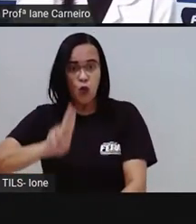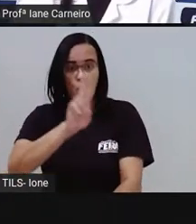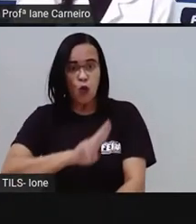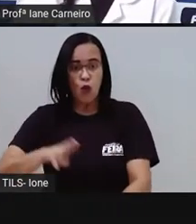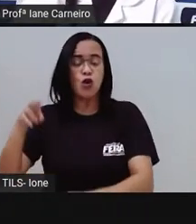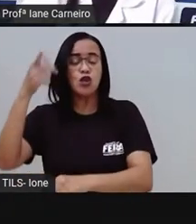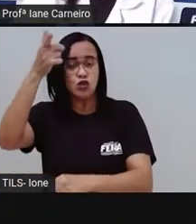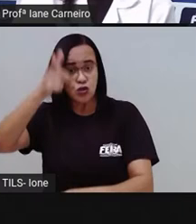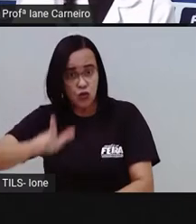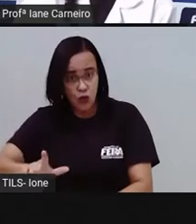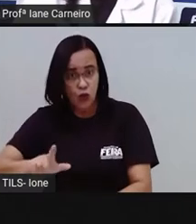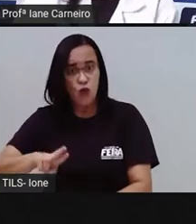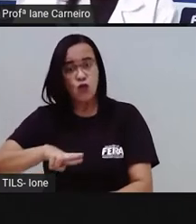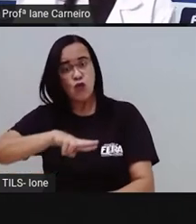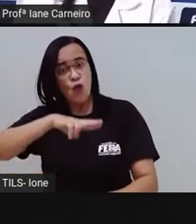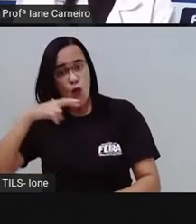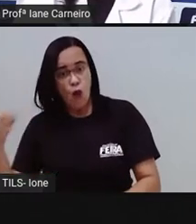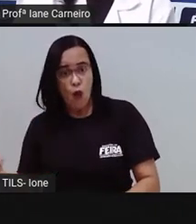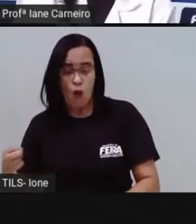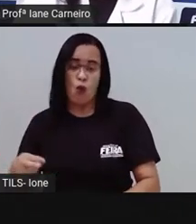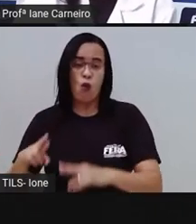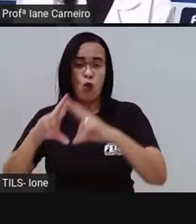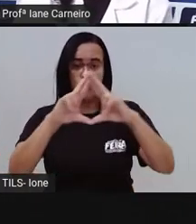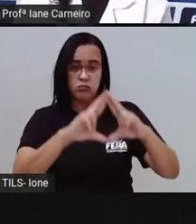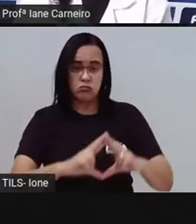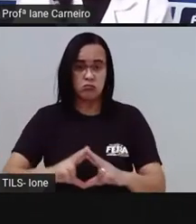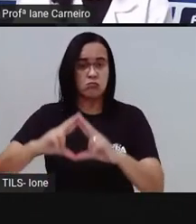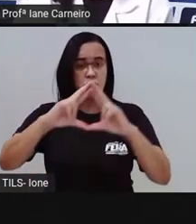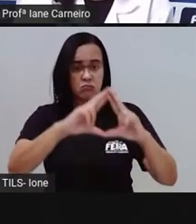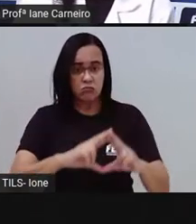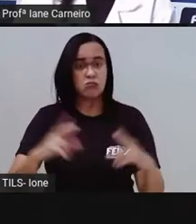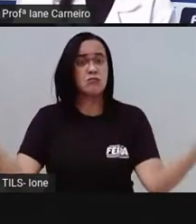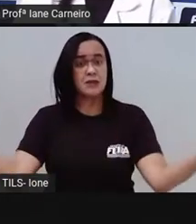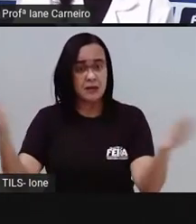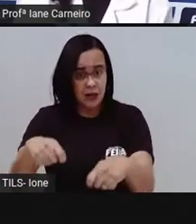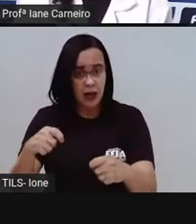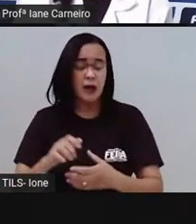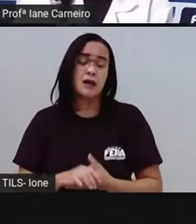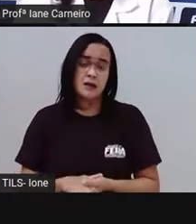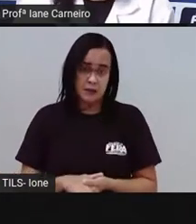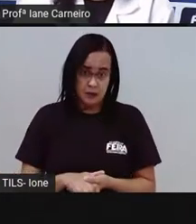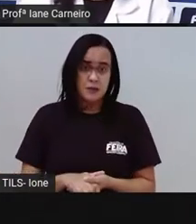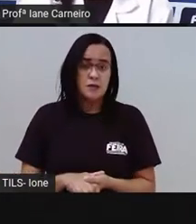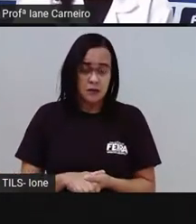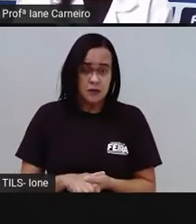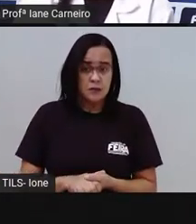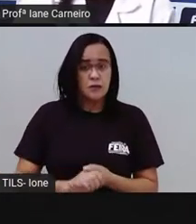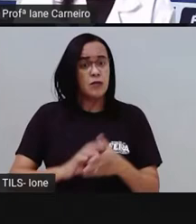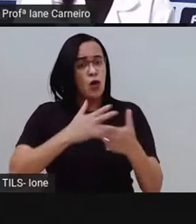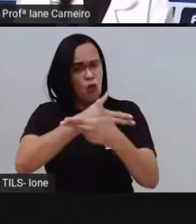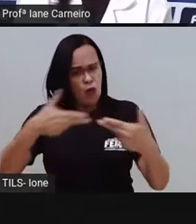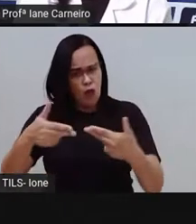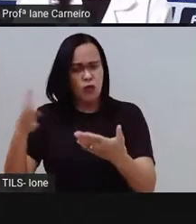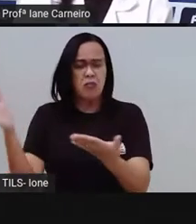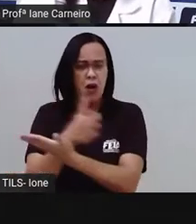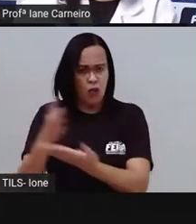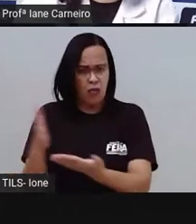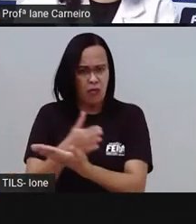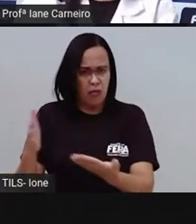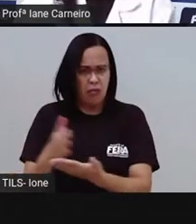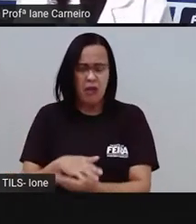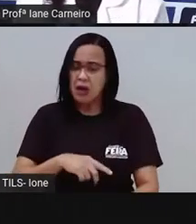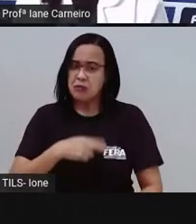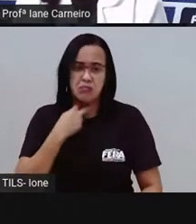anteriores, a Promo começou com vocês sobre isso, né? Que há essa possibilidade. Tem coisas que a gente não pode reciclar, como a